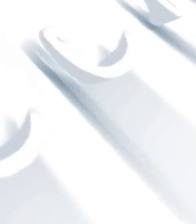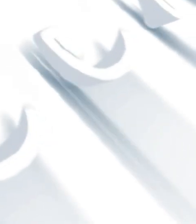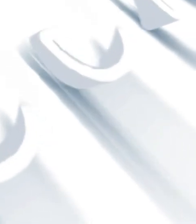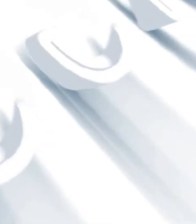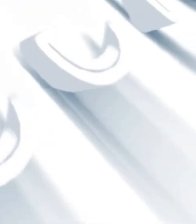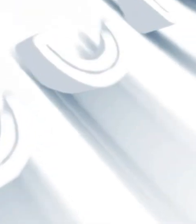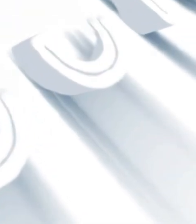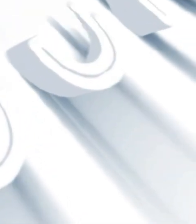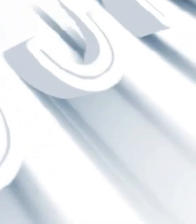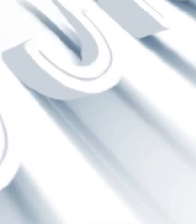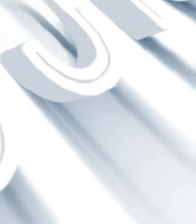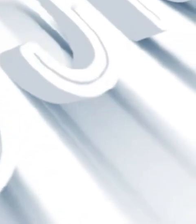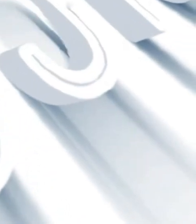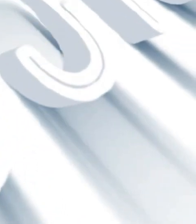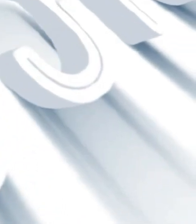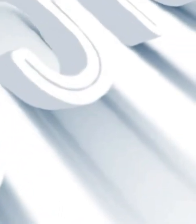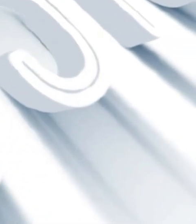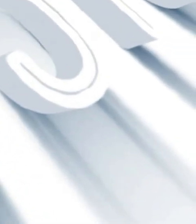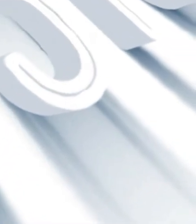Bons estudos!